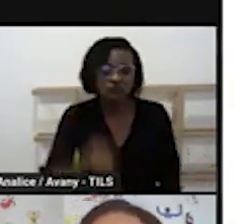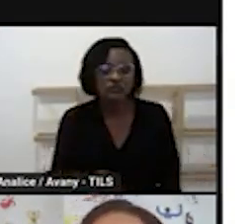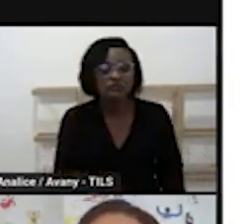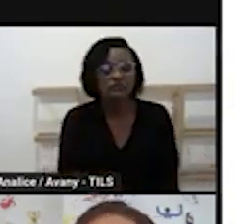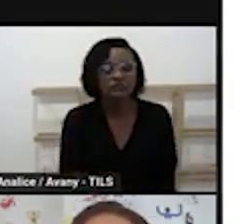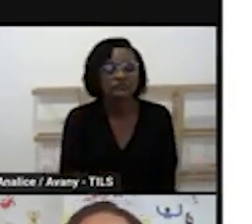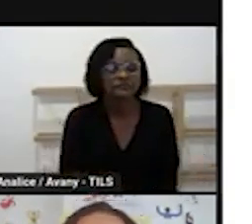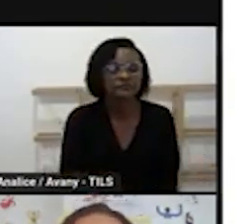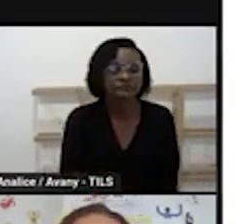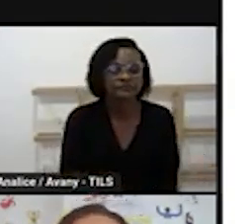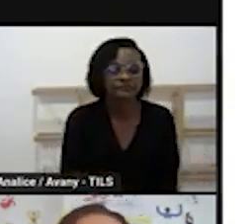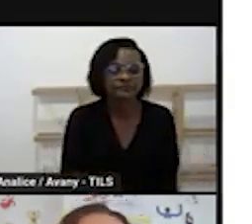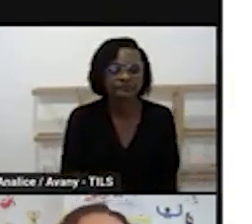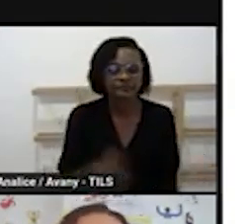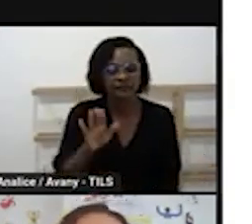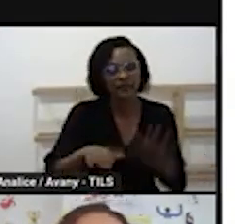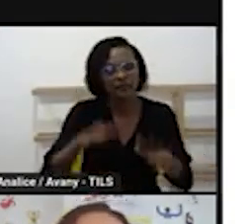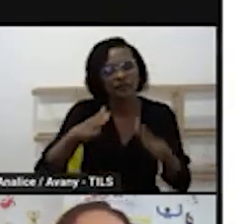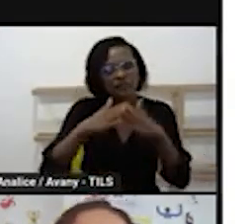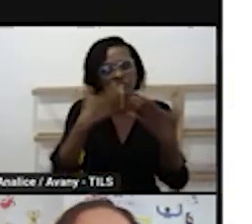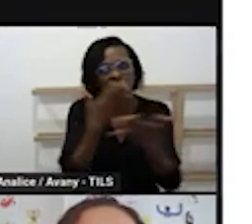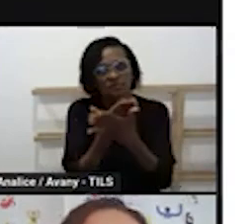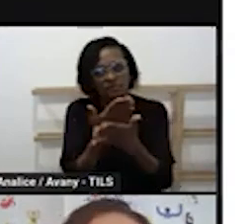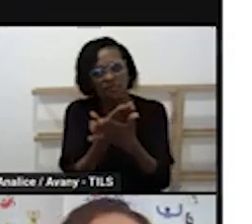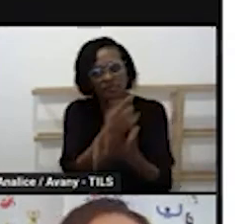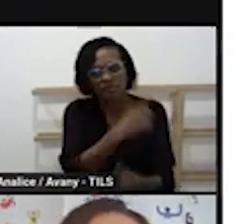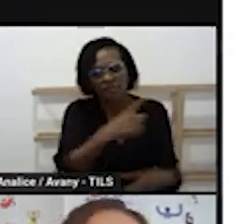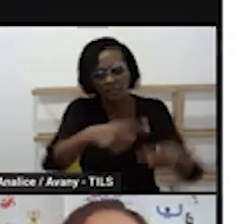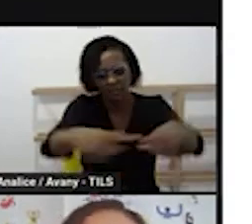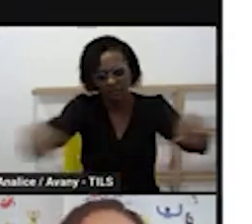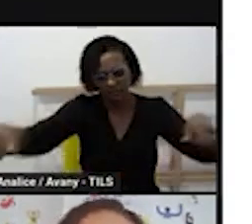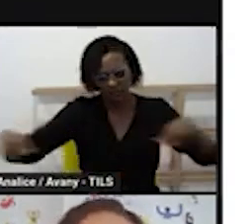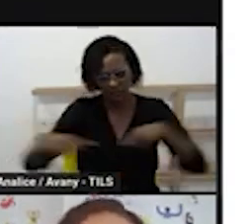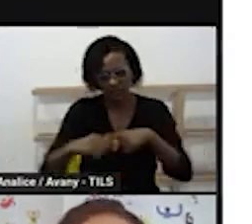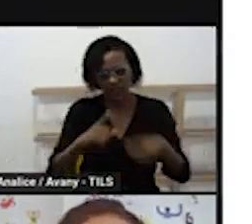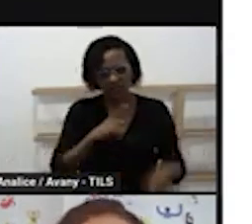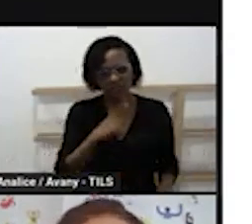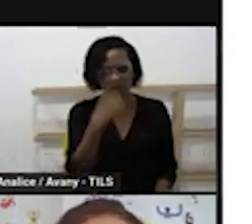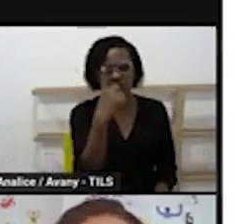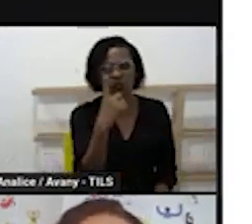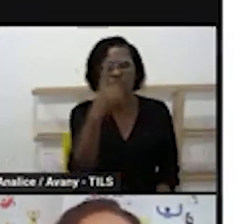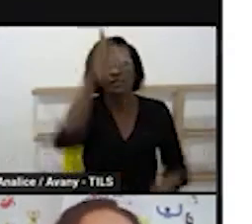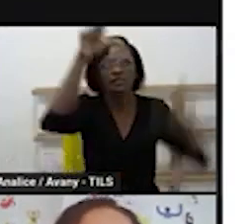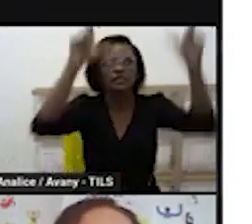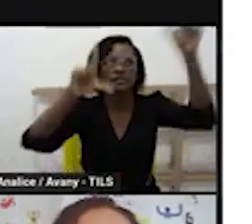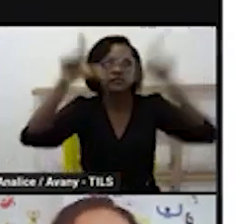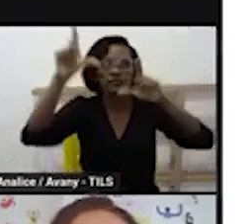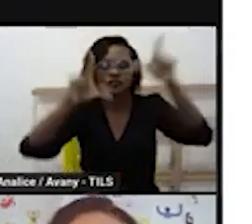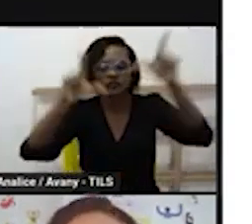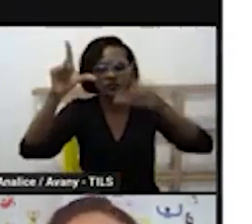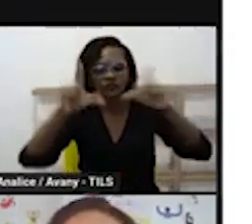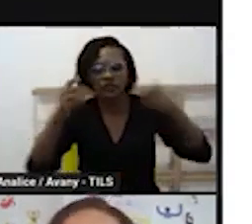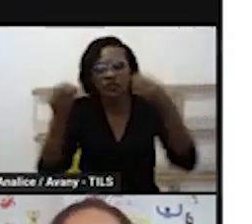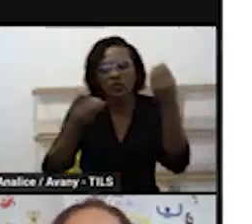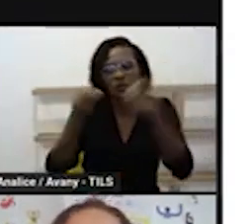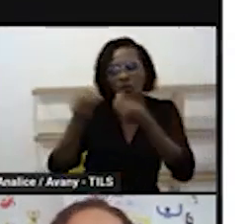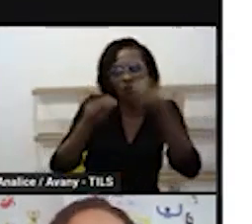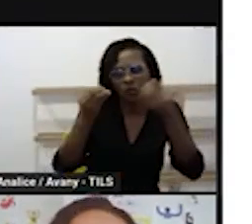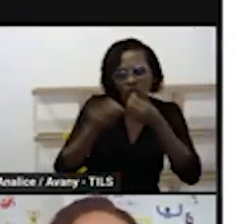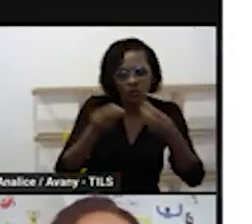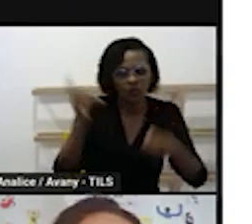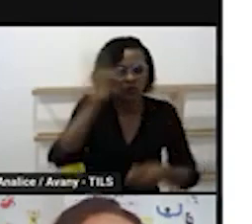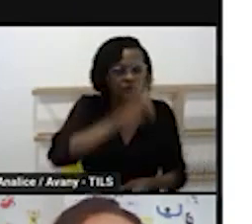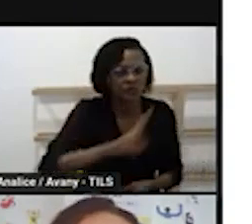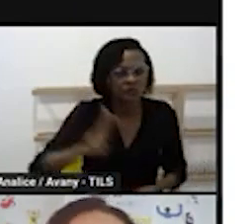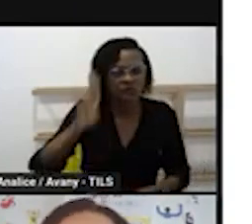sala tem uma TV mas a gente saber em que momento em que dia a gente vai usar essa TV como é que a gente vai usar esse Chromebook e essa